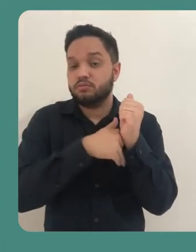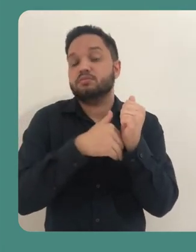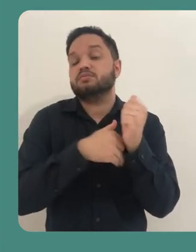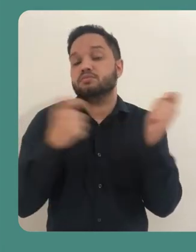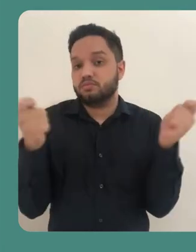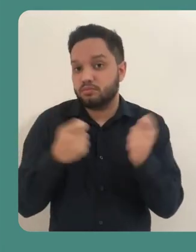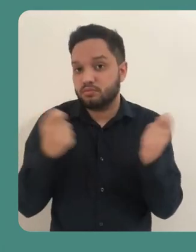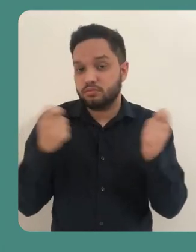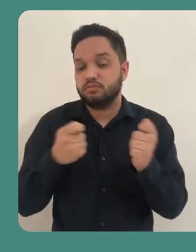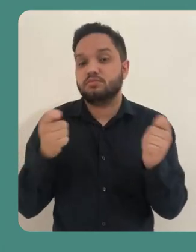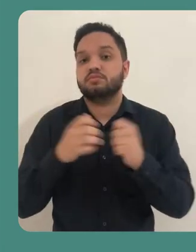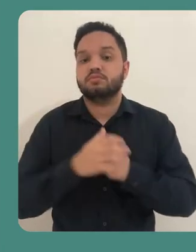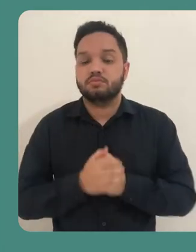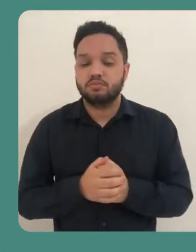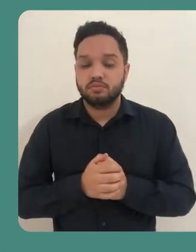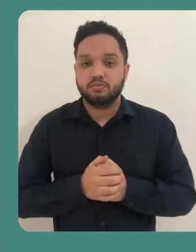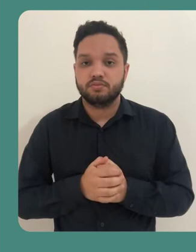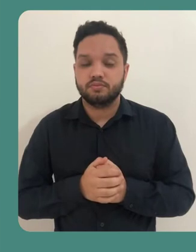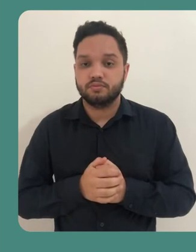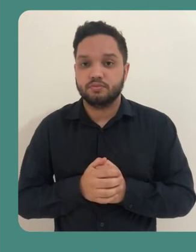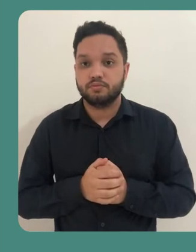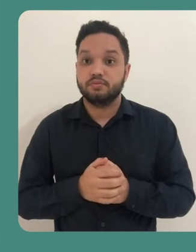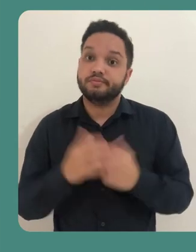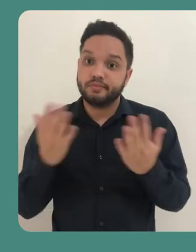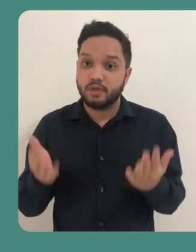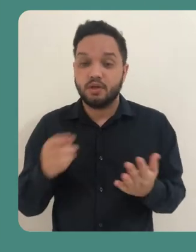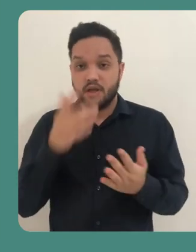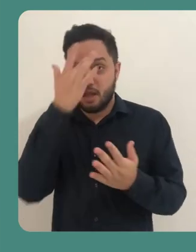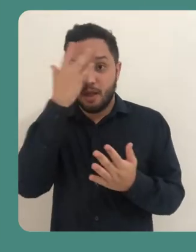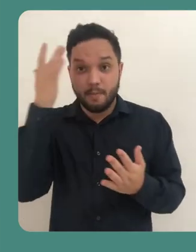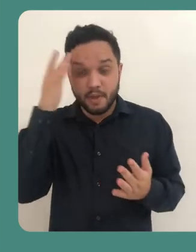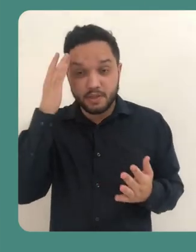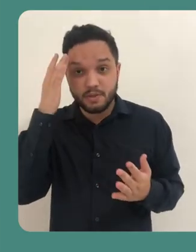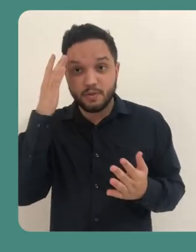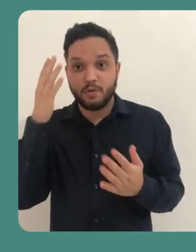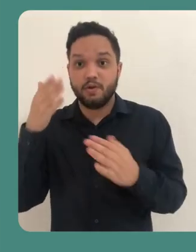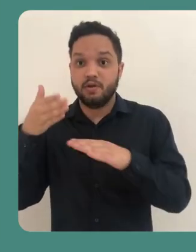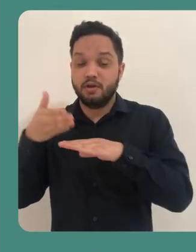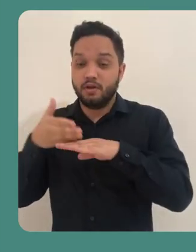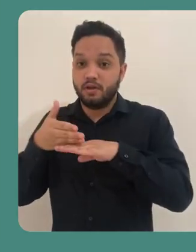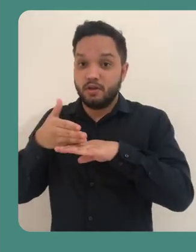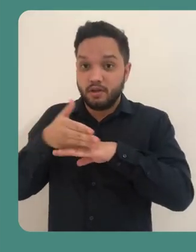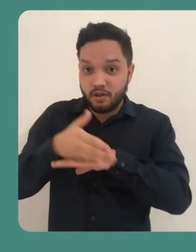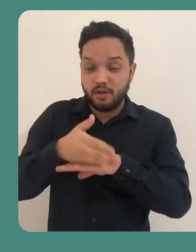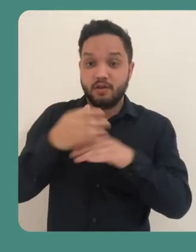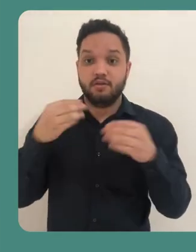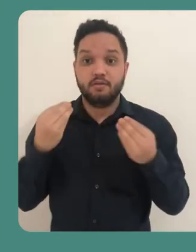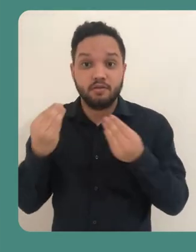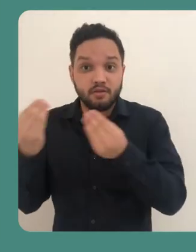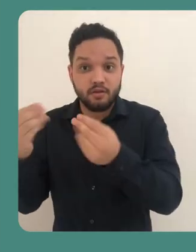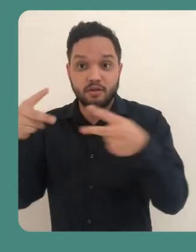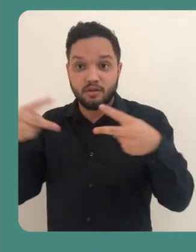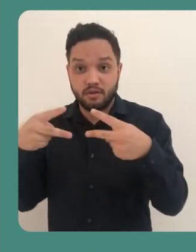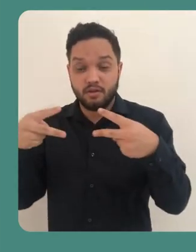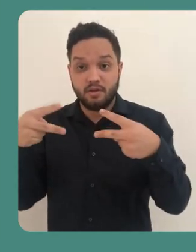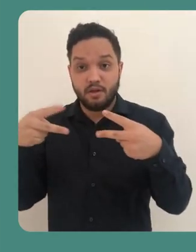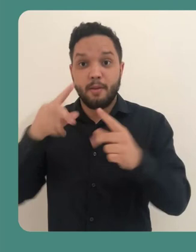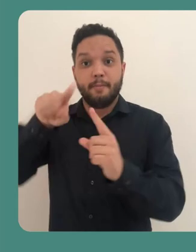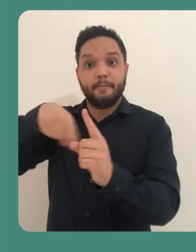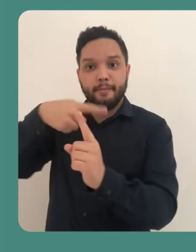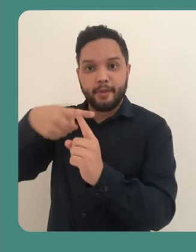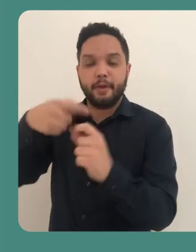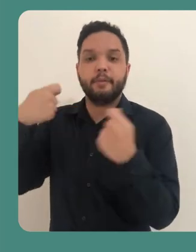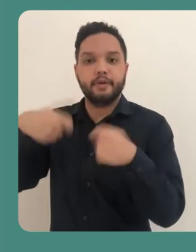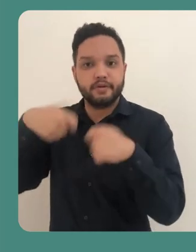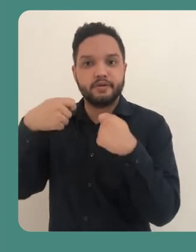uma senha de acesso a essa conferência. Ou seja, os participantes terão o link de acesso e, além do link,